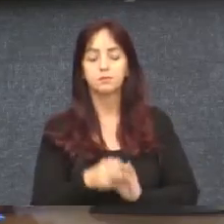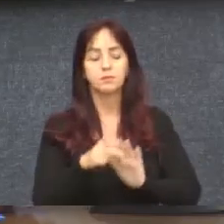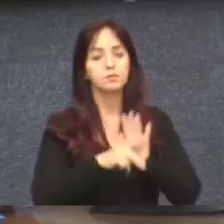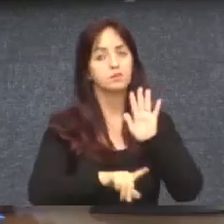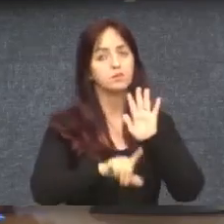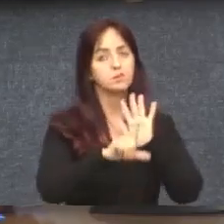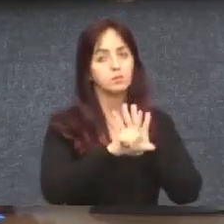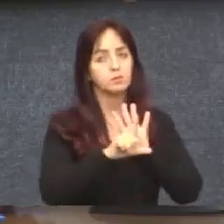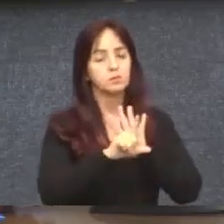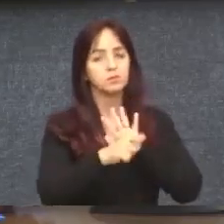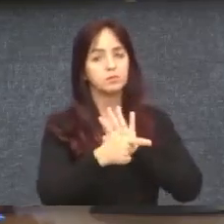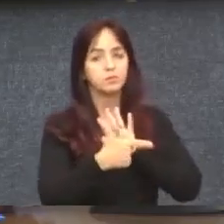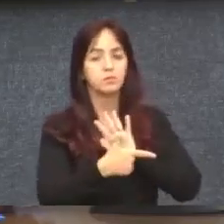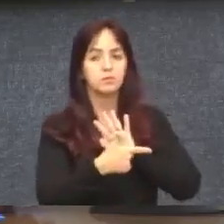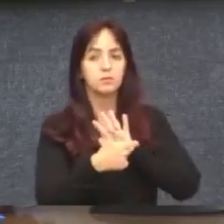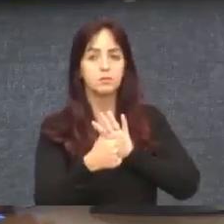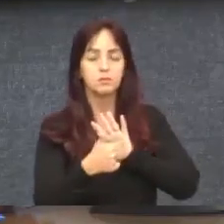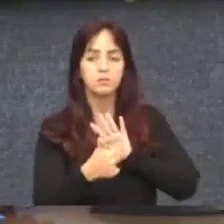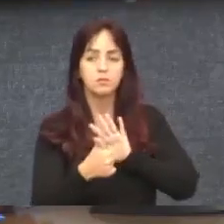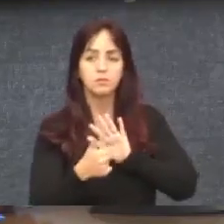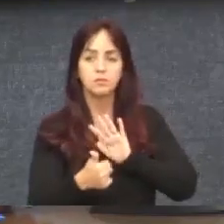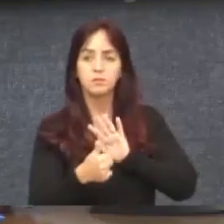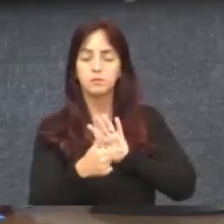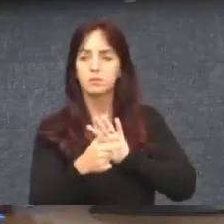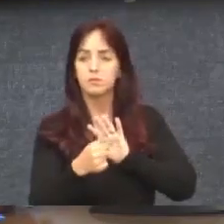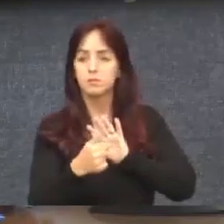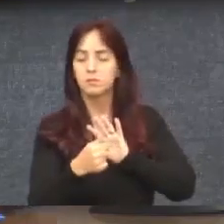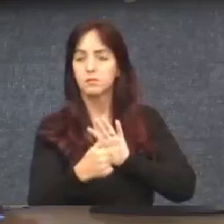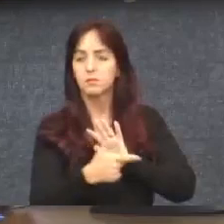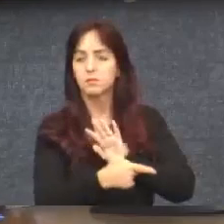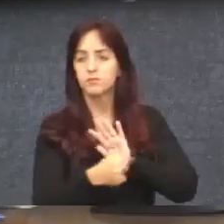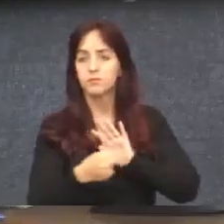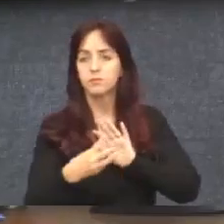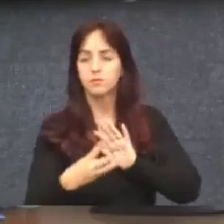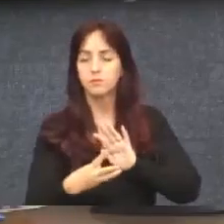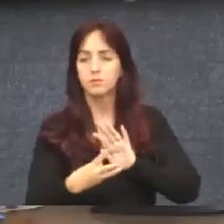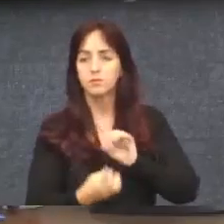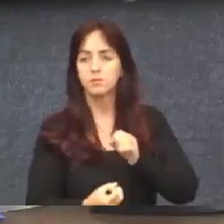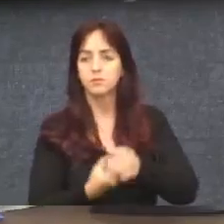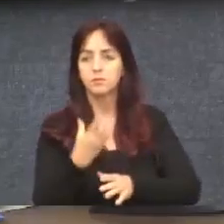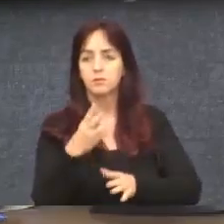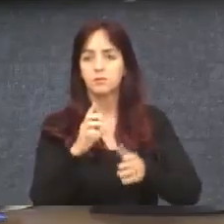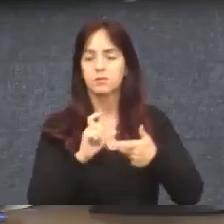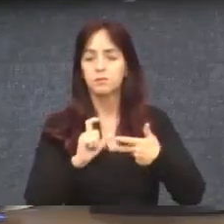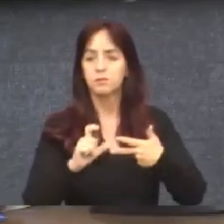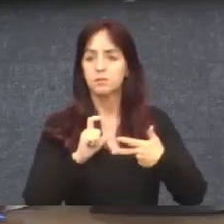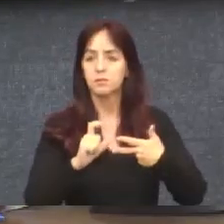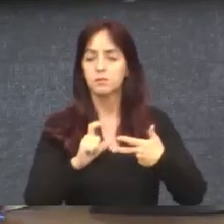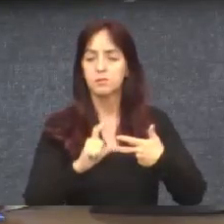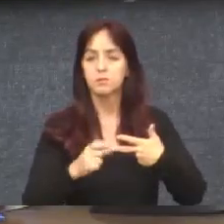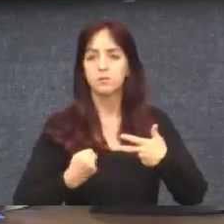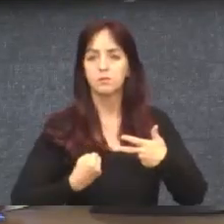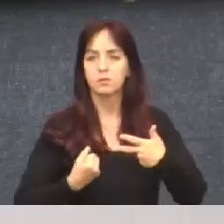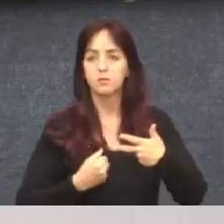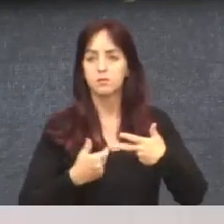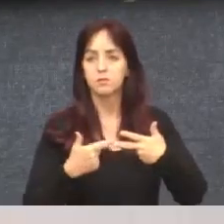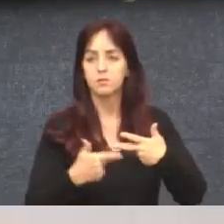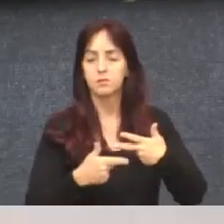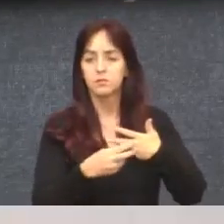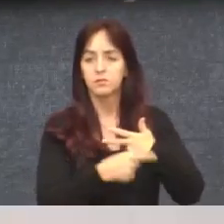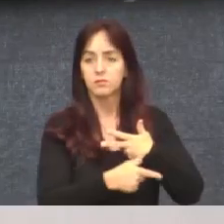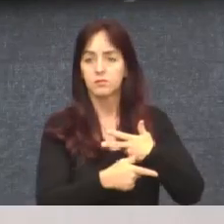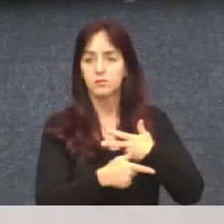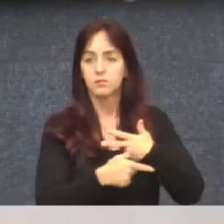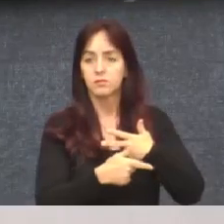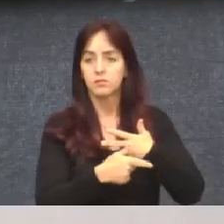Projeto de lei 217, barra 2022, autoria. Executivo, mensagem número 2, de 23 de